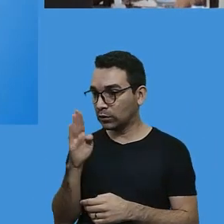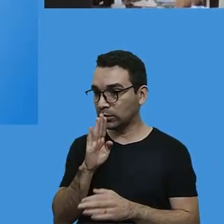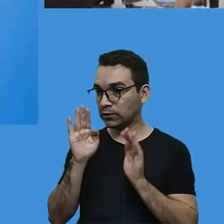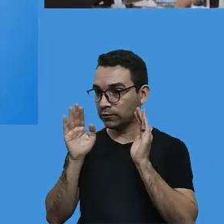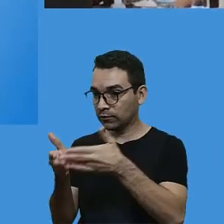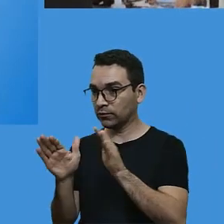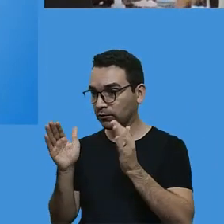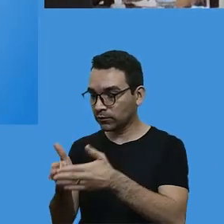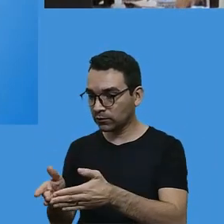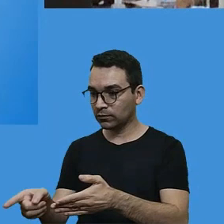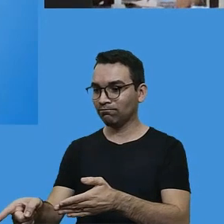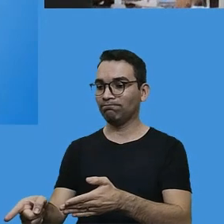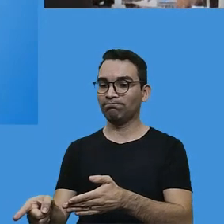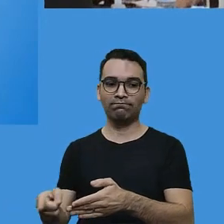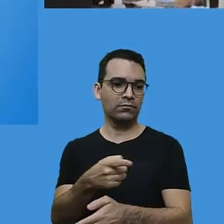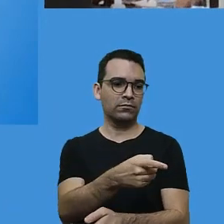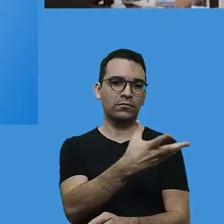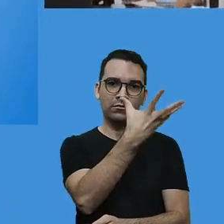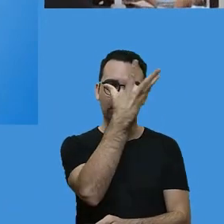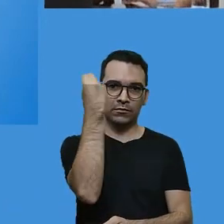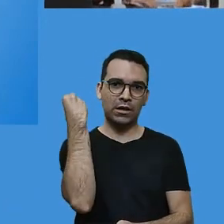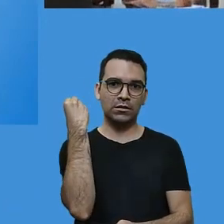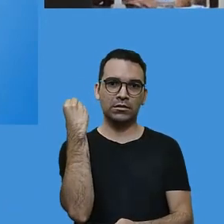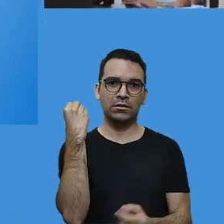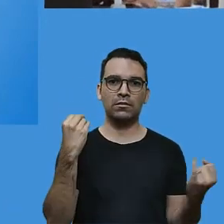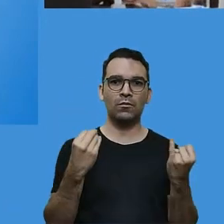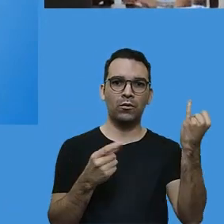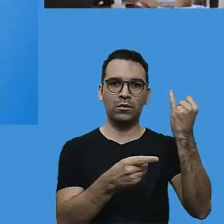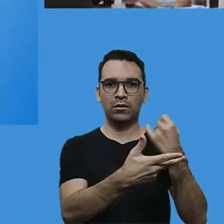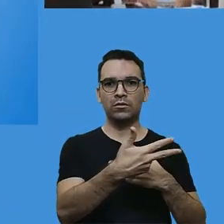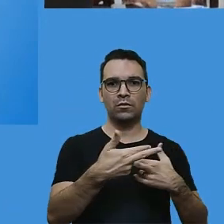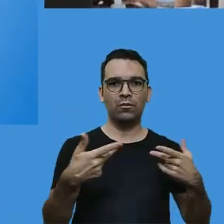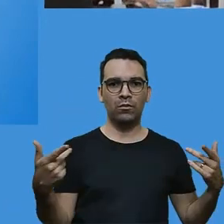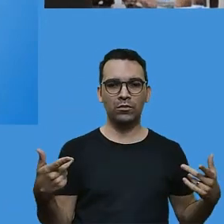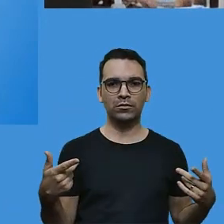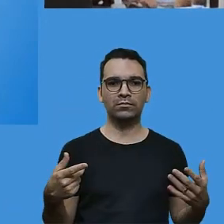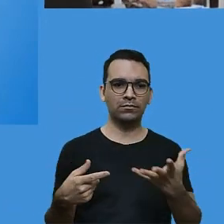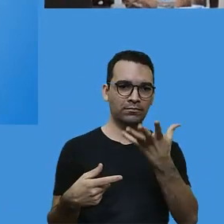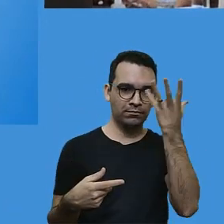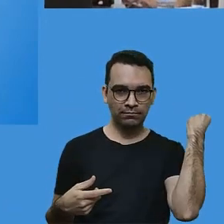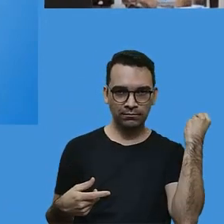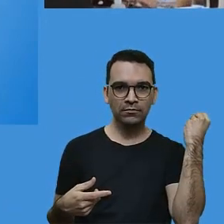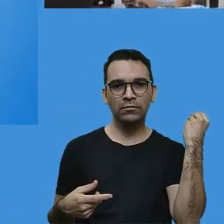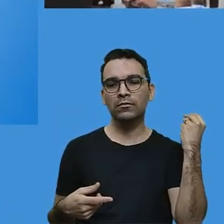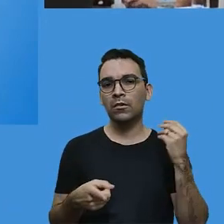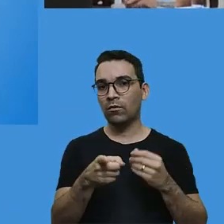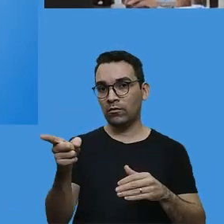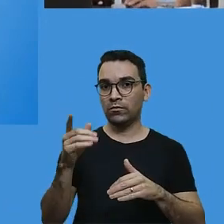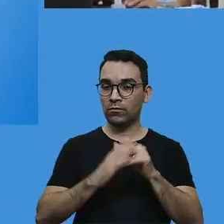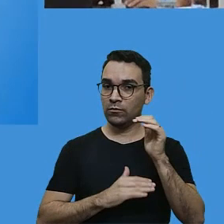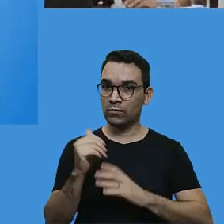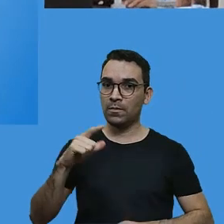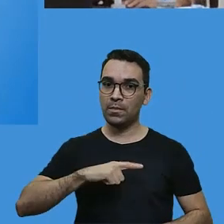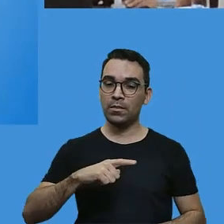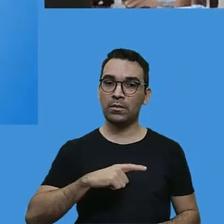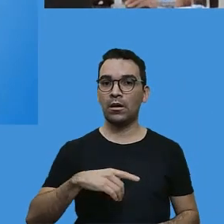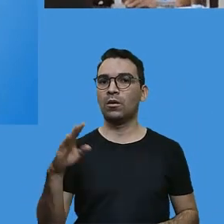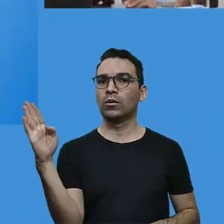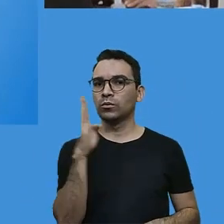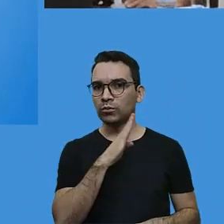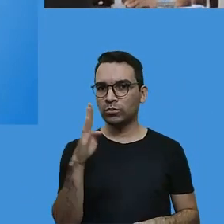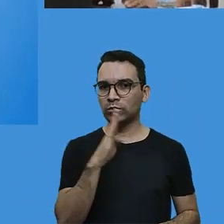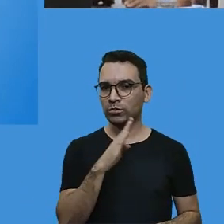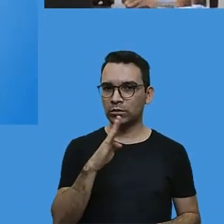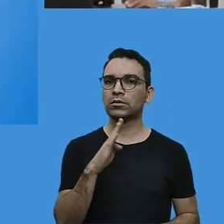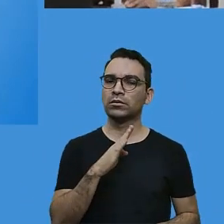Então, eu sinto esse senso de dever nos profissionais da educação muito forte, muito presente.